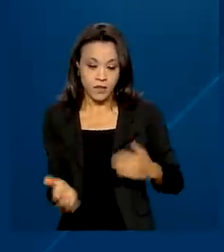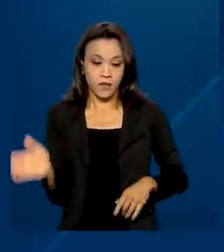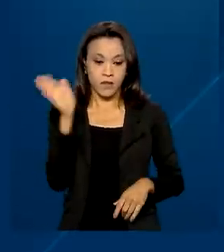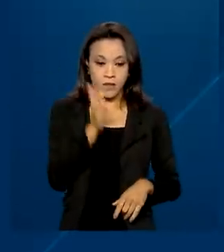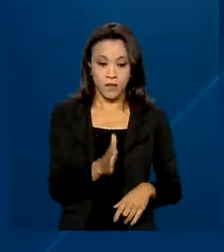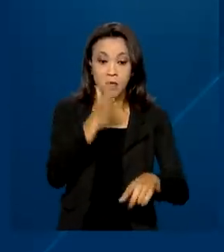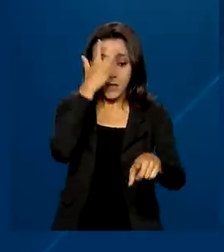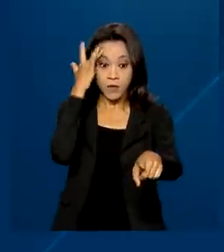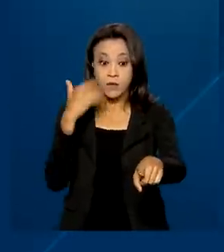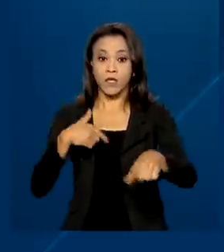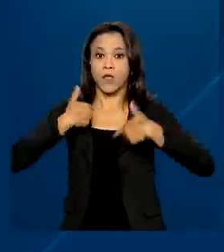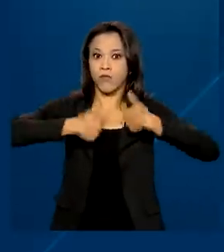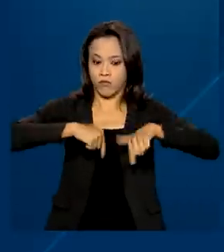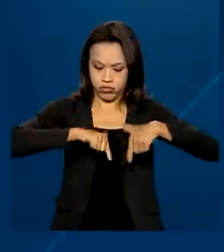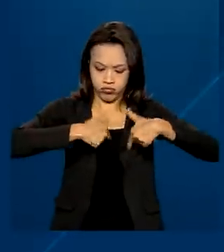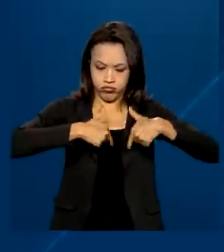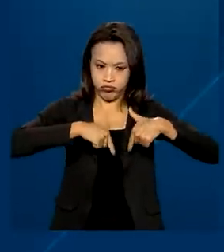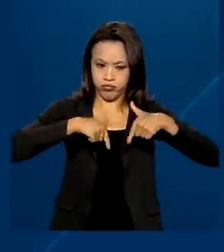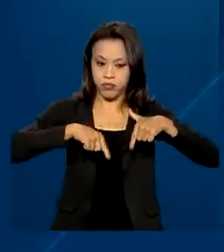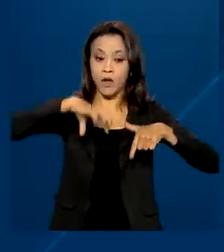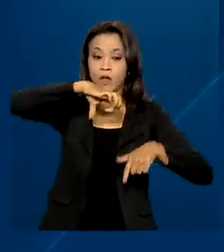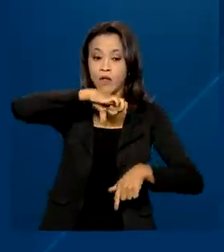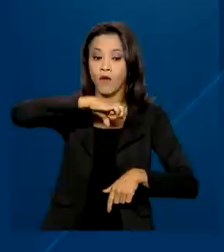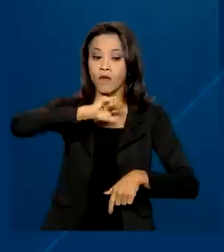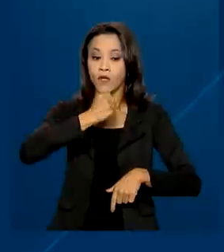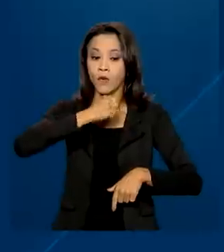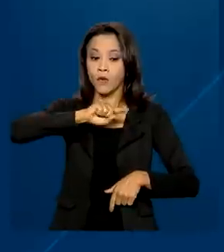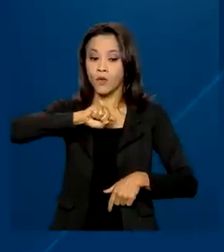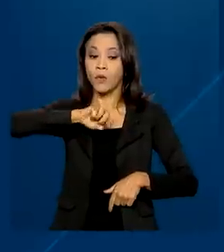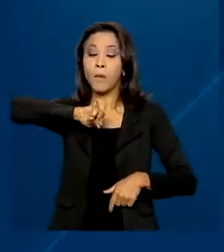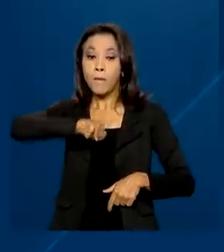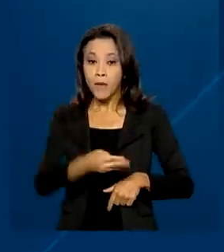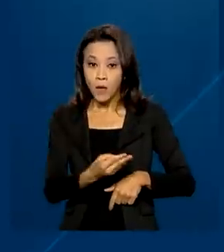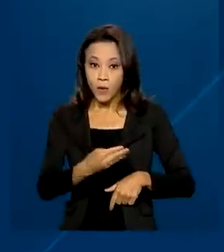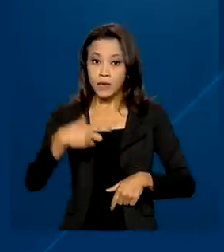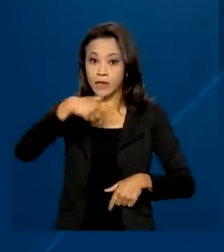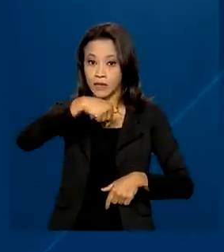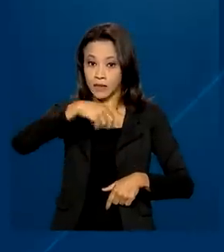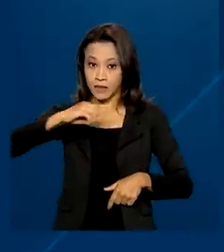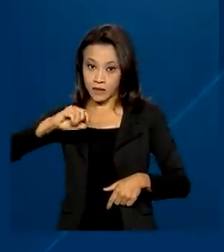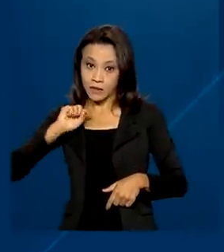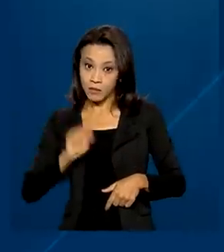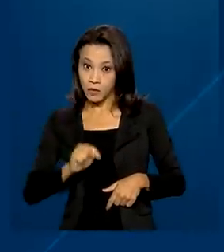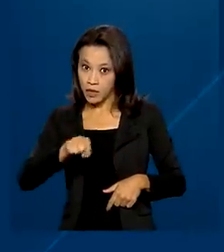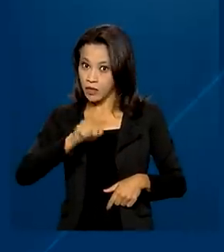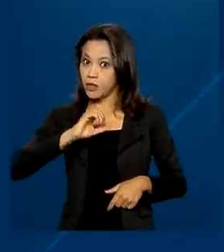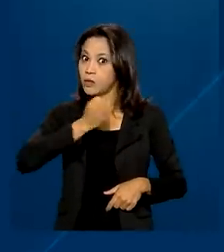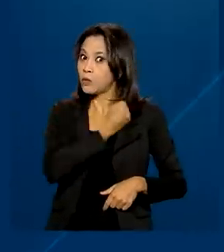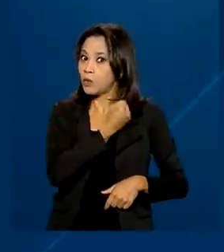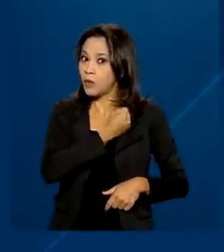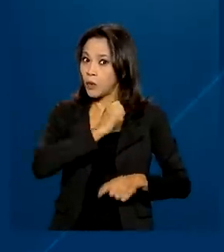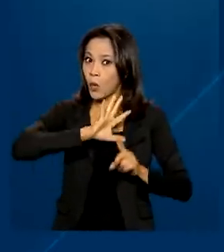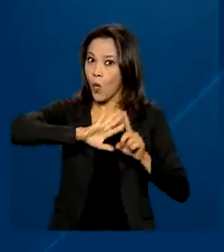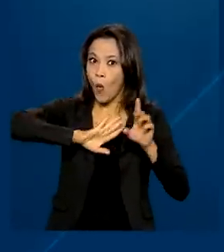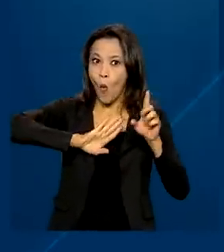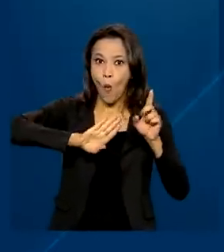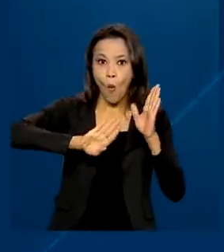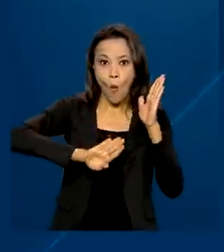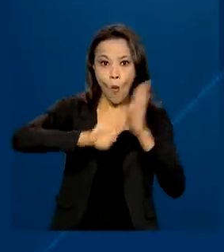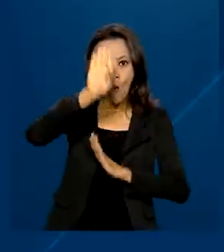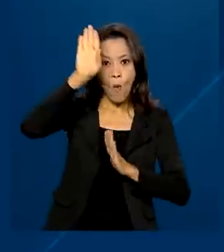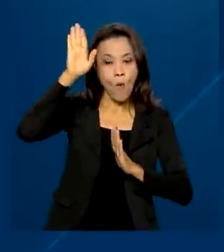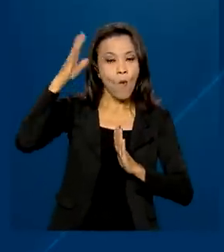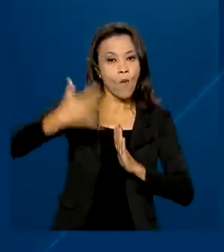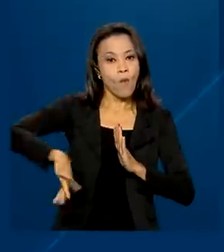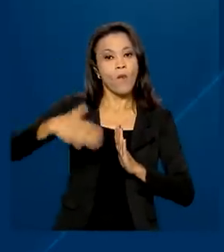de pessoas ocupadas chegou a 98,7 milhões, número recorde desde o início da série